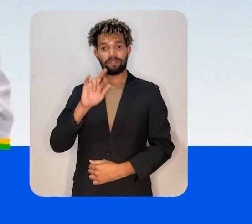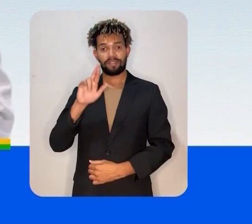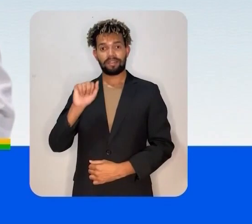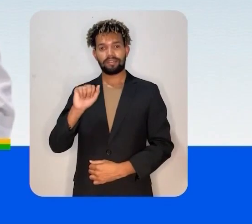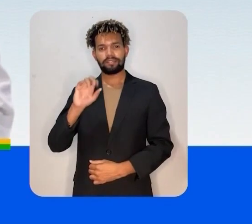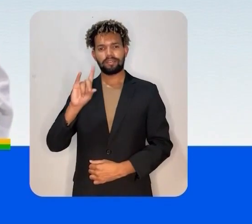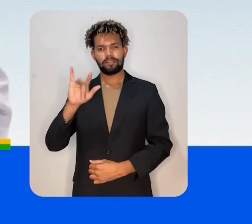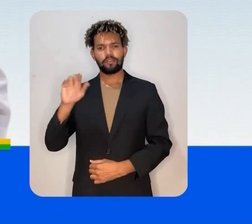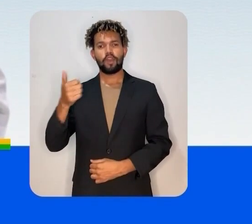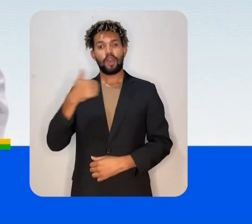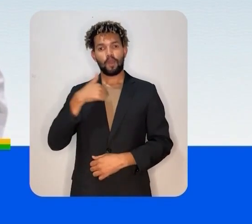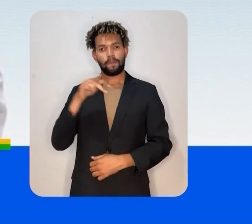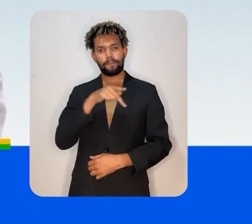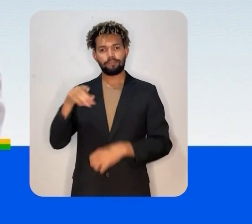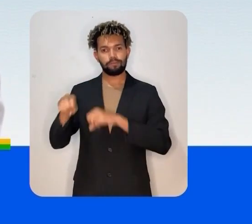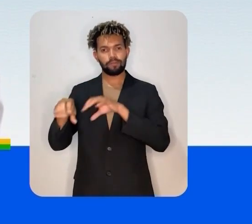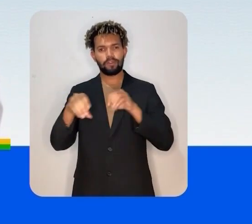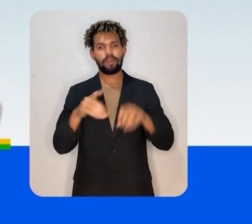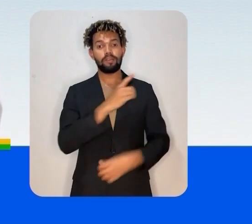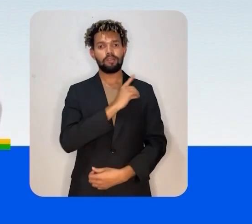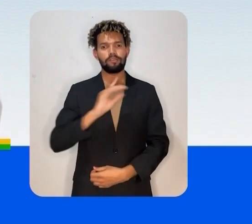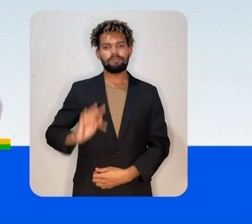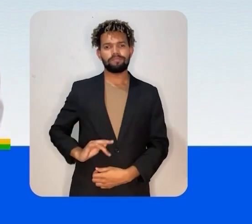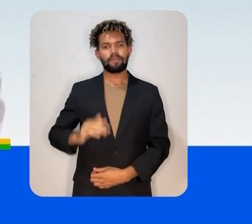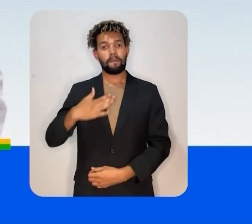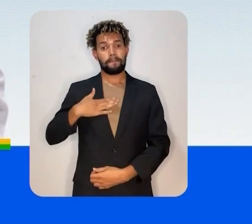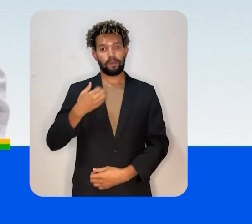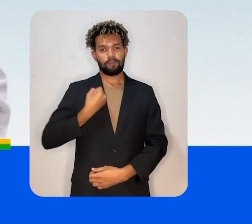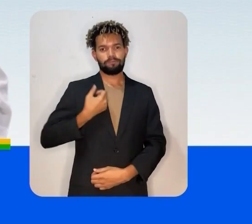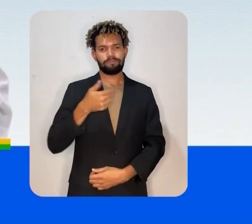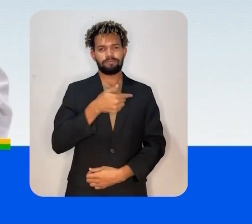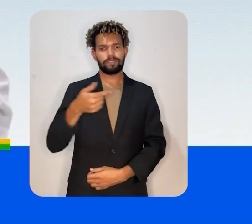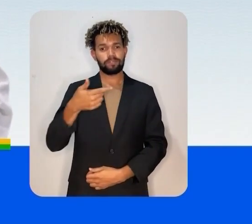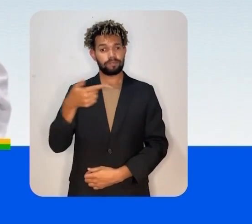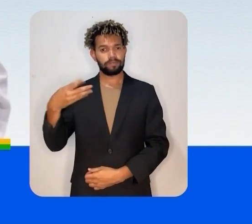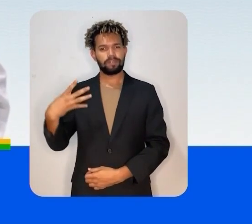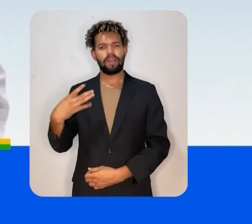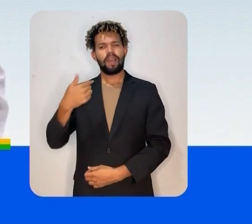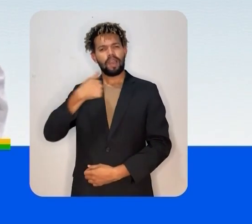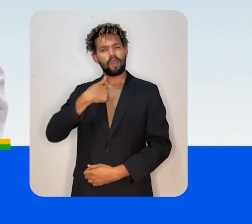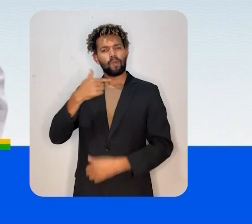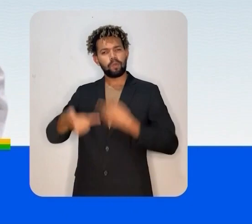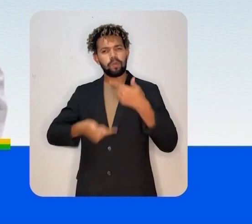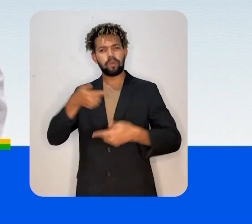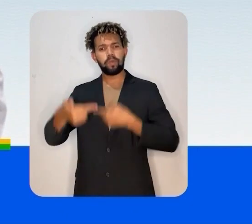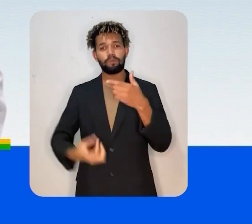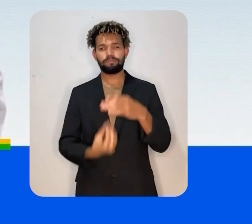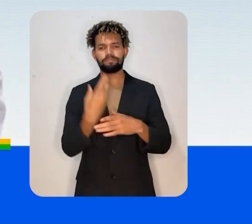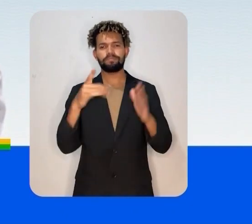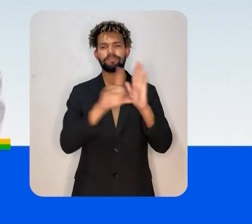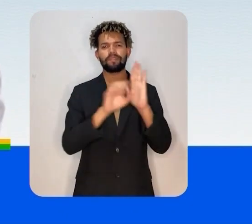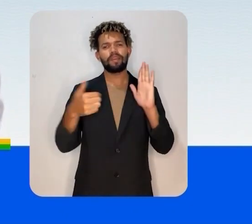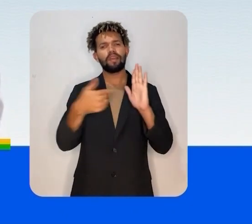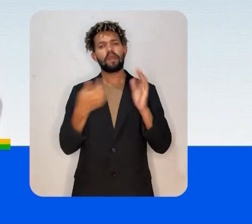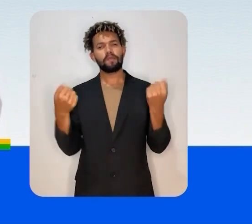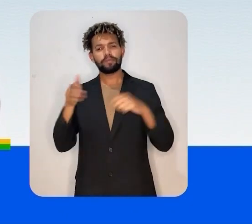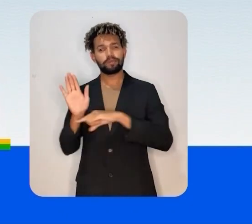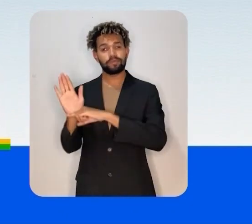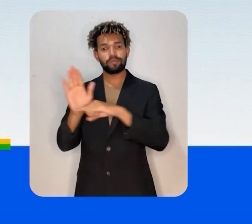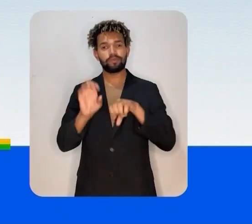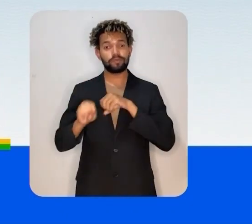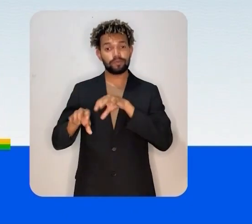Jesus, educadora, candidato a deputada federal, número 2224. Defendo a criação de leis que